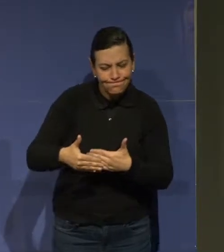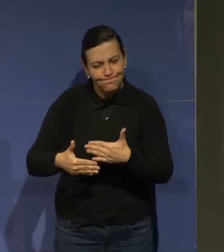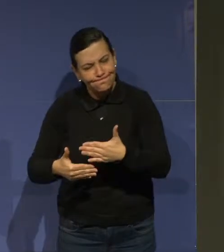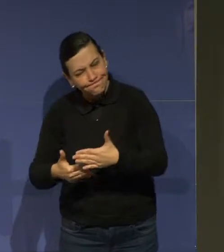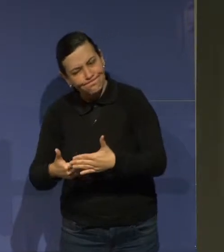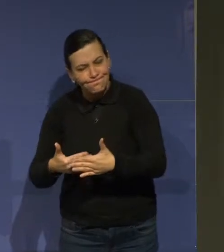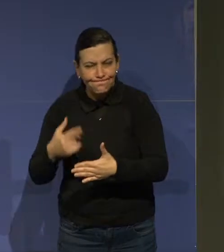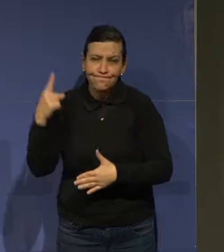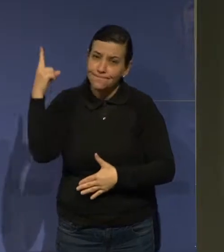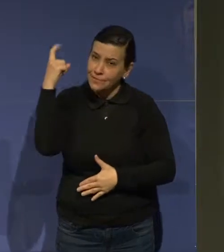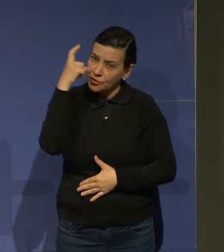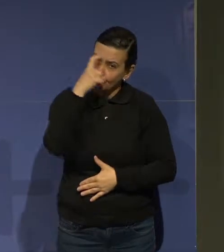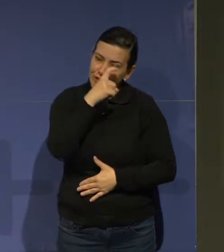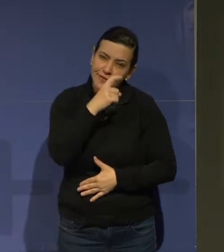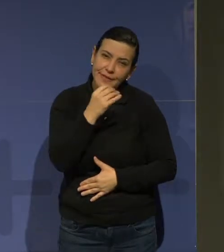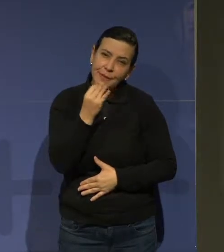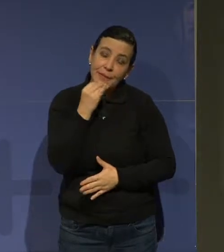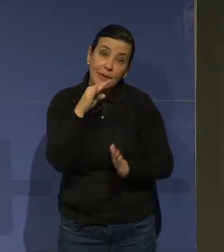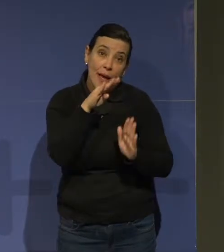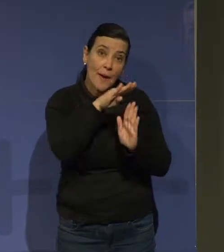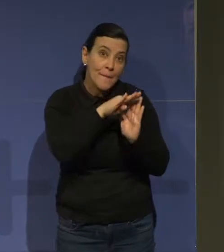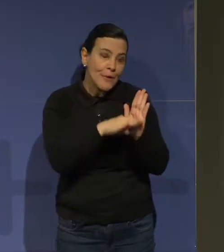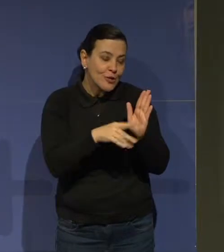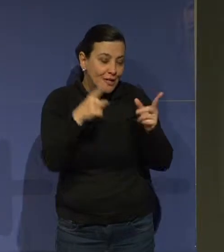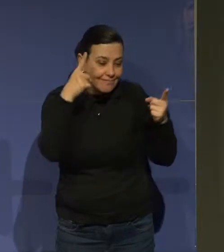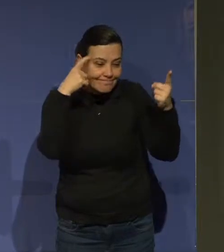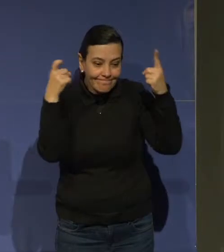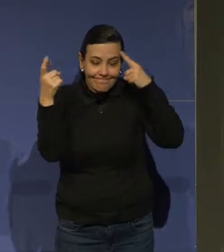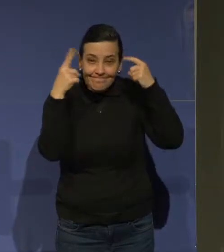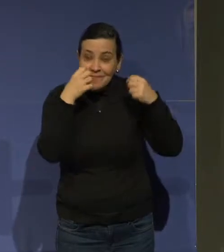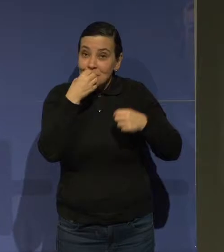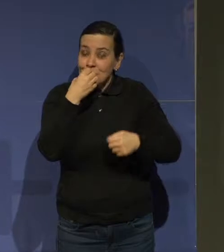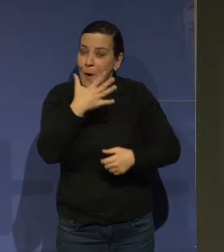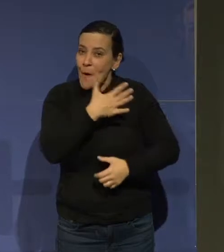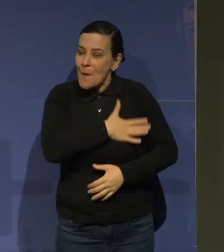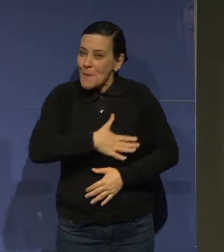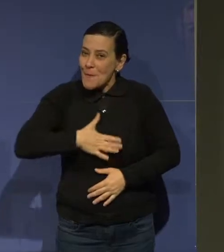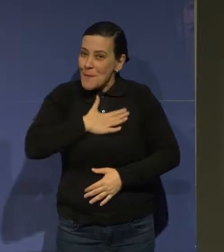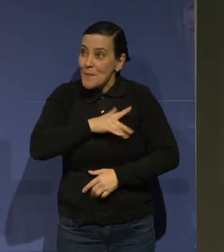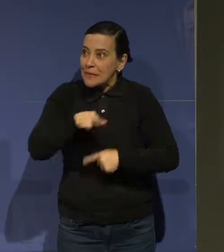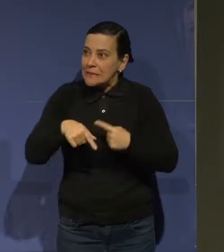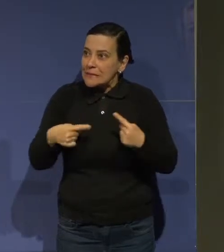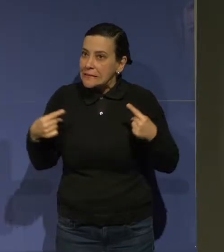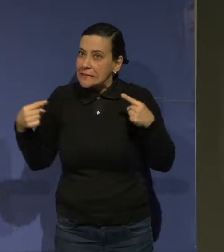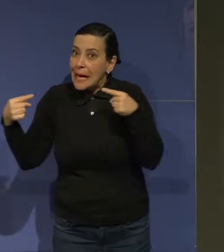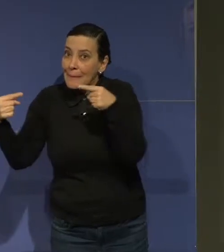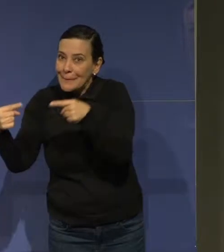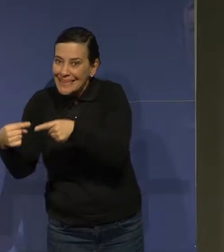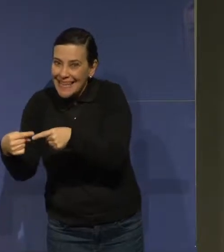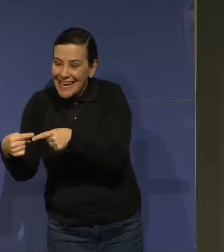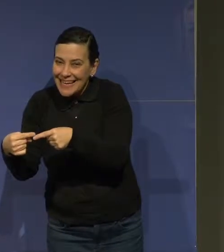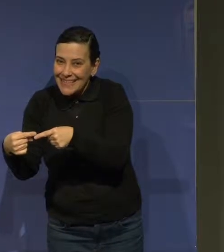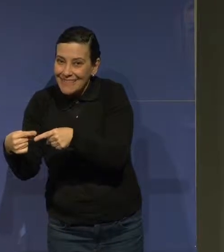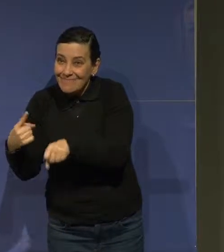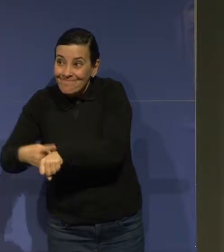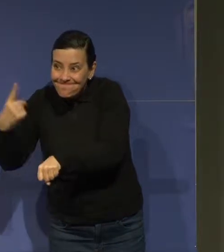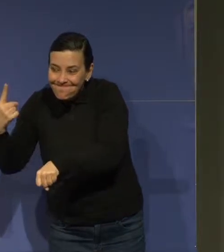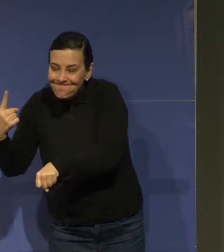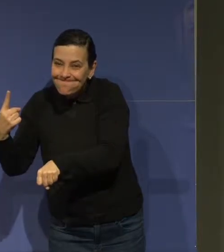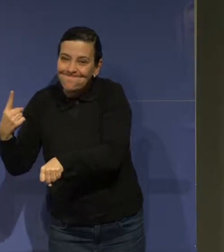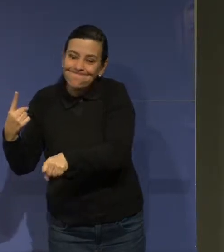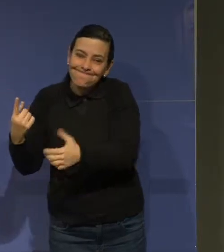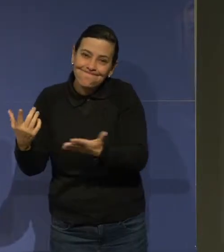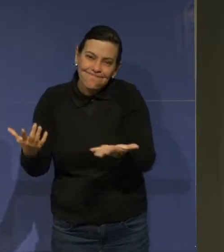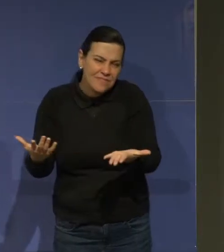legal como projeto, como ideia do que a operação. A prefeitura não está especializada em vender